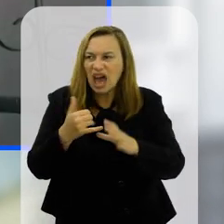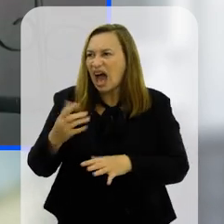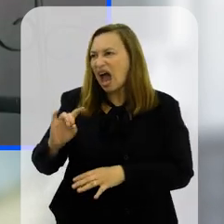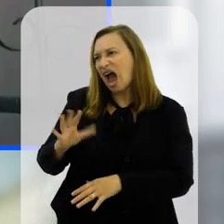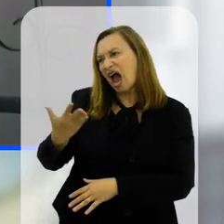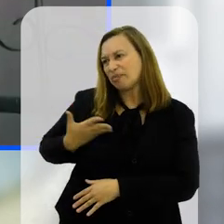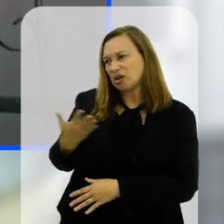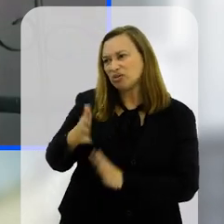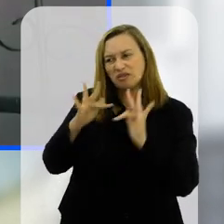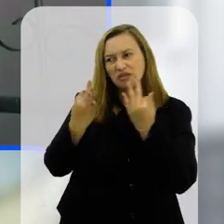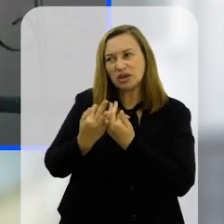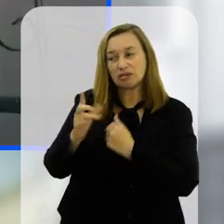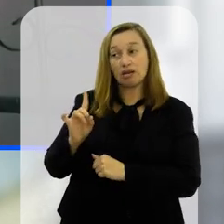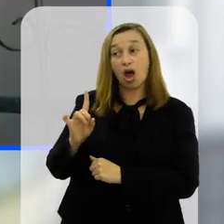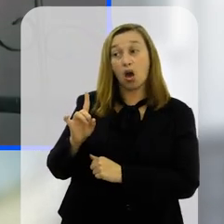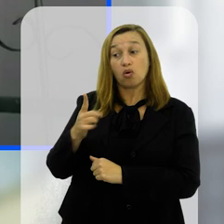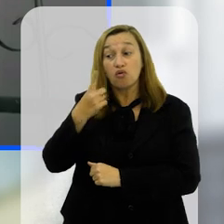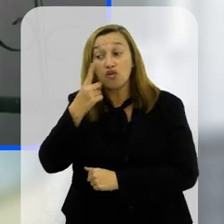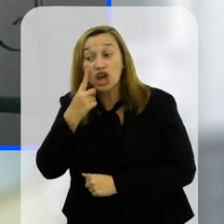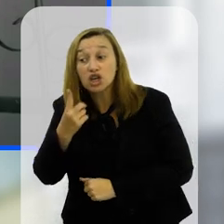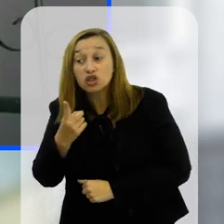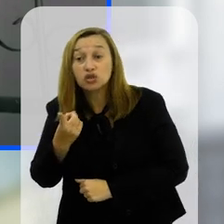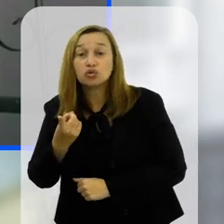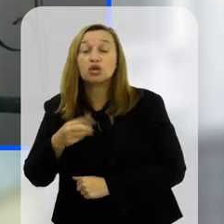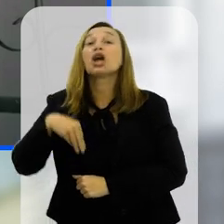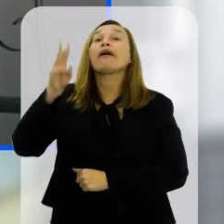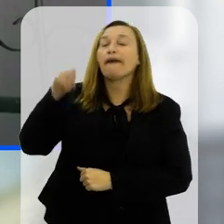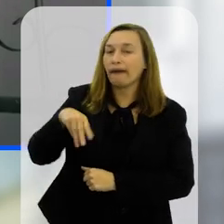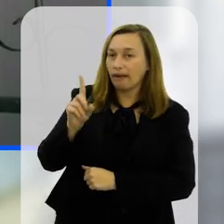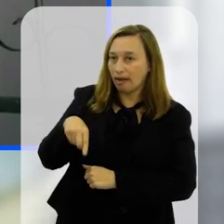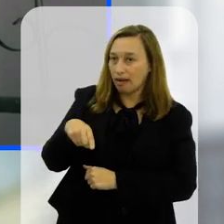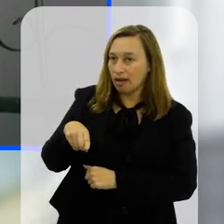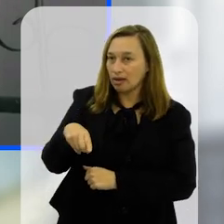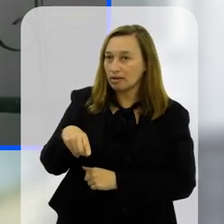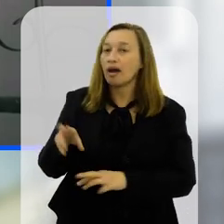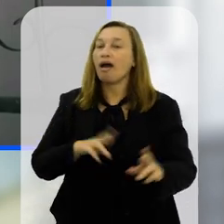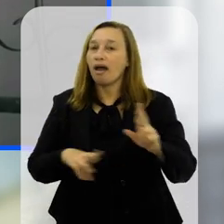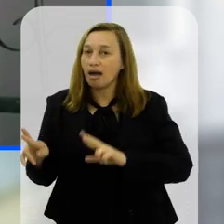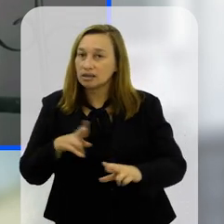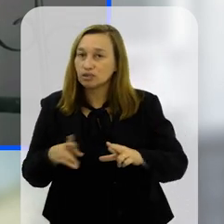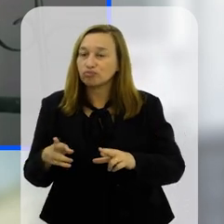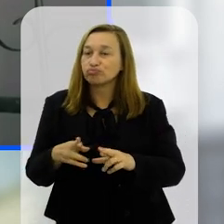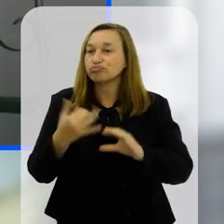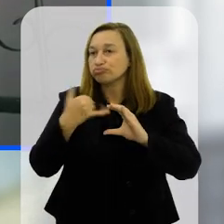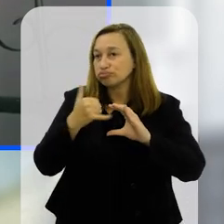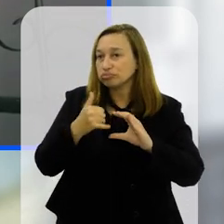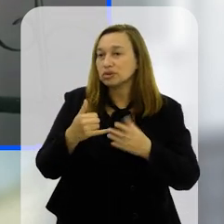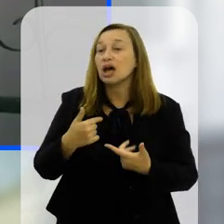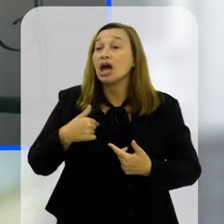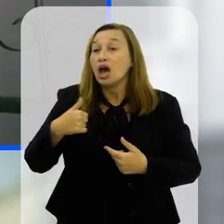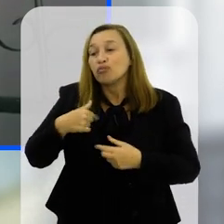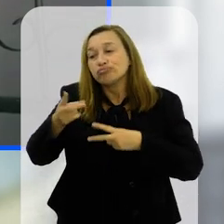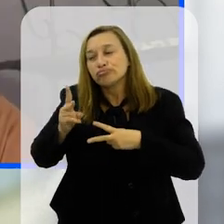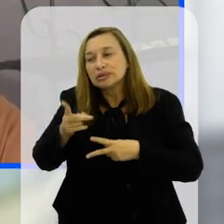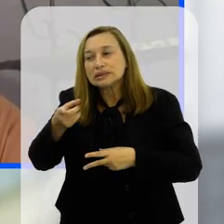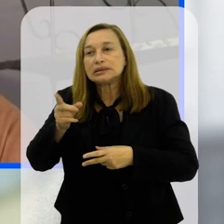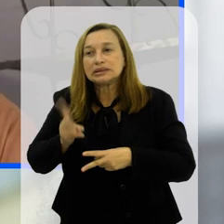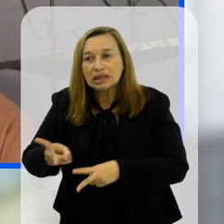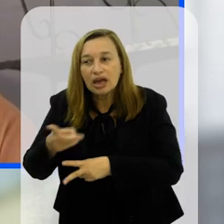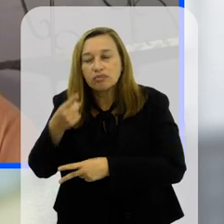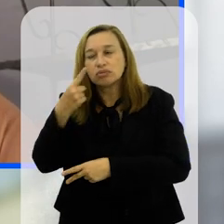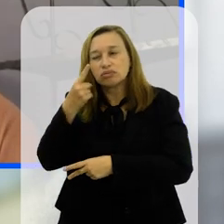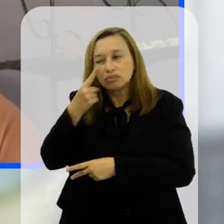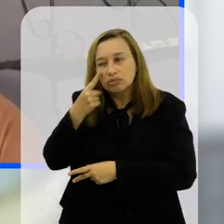ah, são amigos da família não eu não permito esse tipo de relacionamento né e eu estou sempre de olho